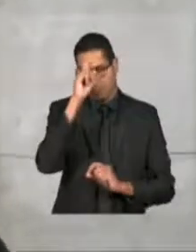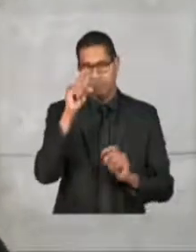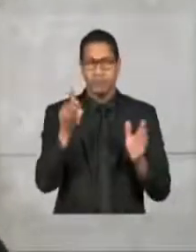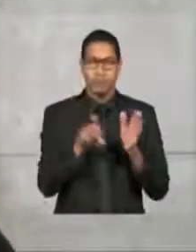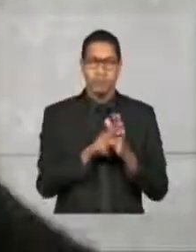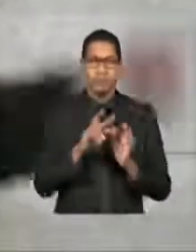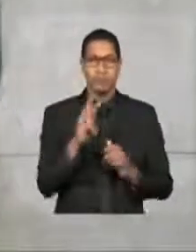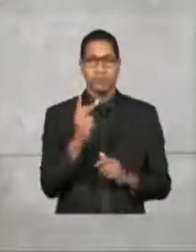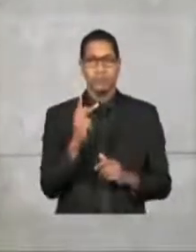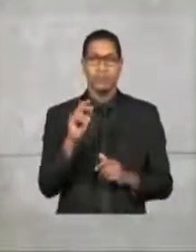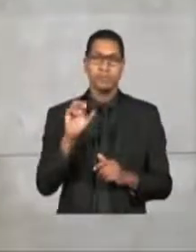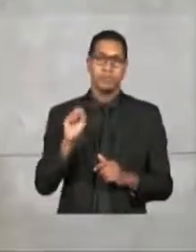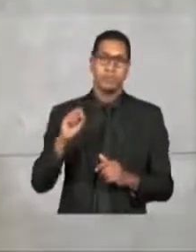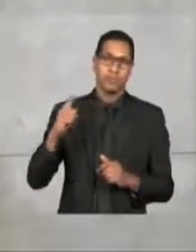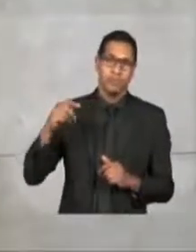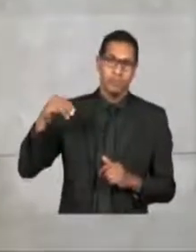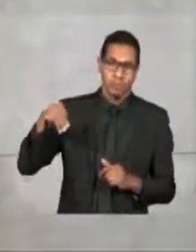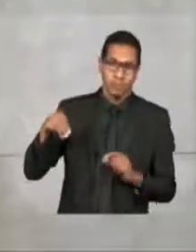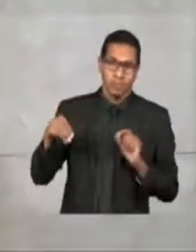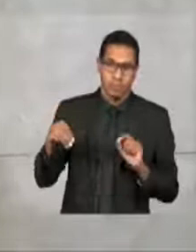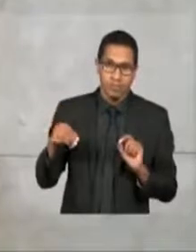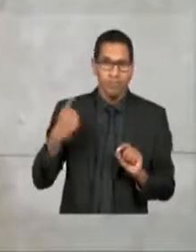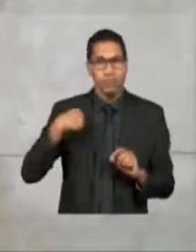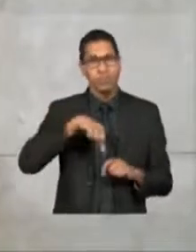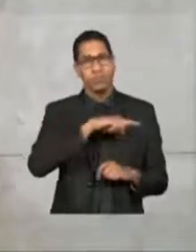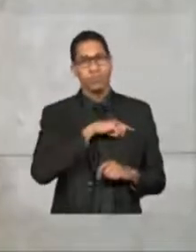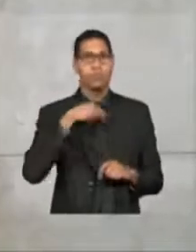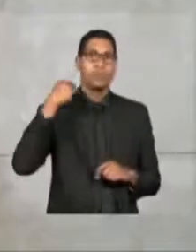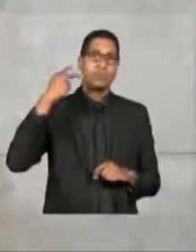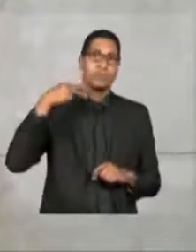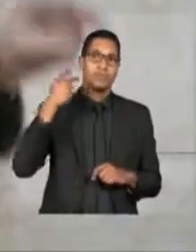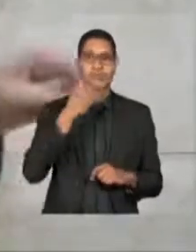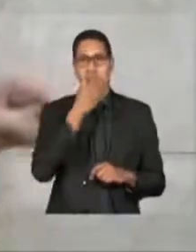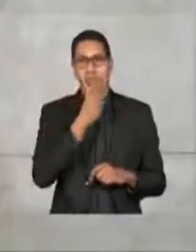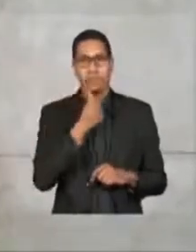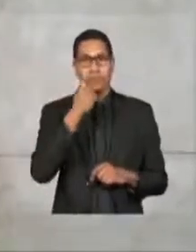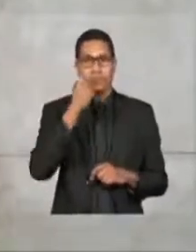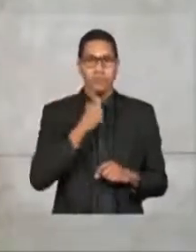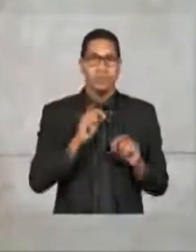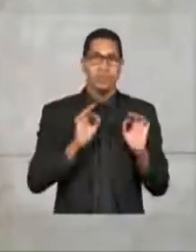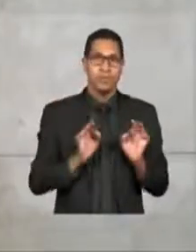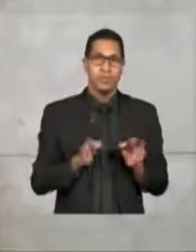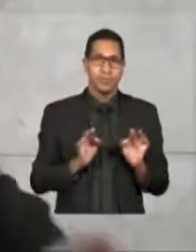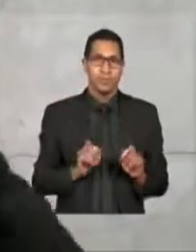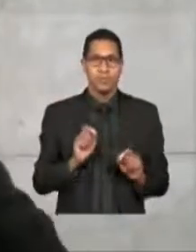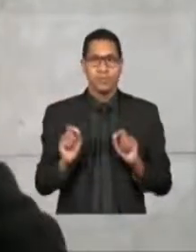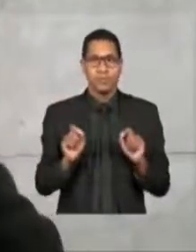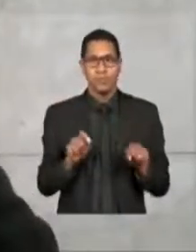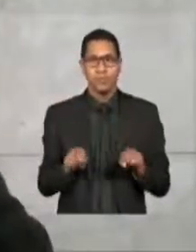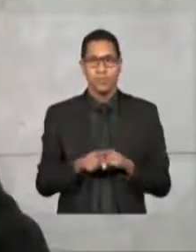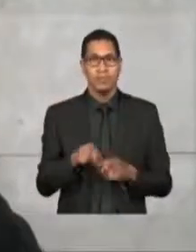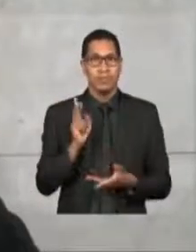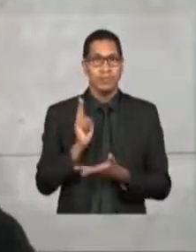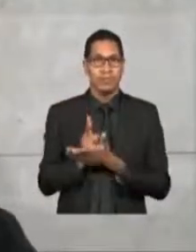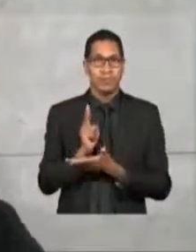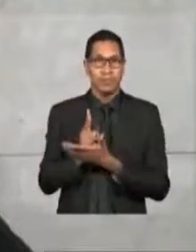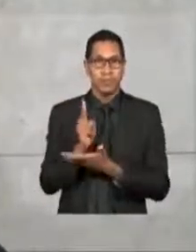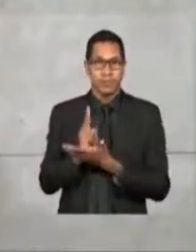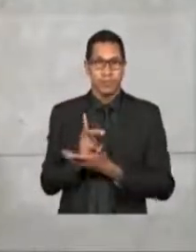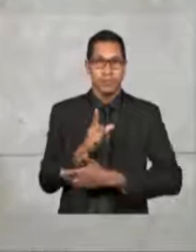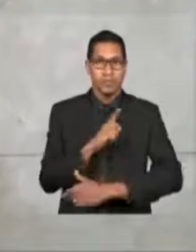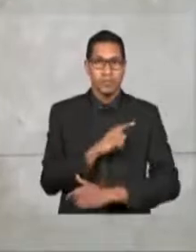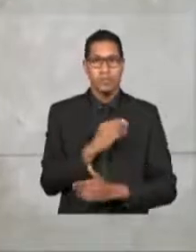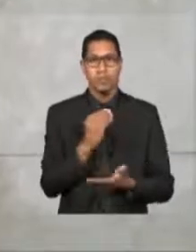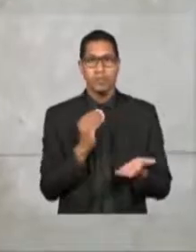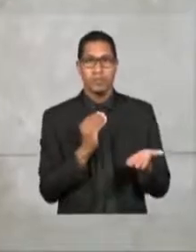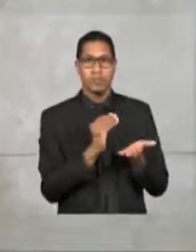servidor público, onde nós, vereadores e vereadoras, estamos sempre colocando